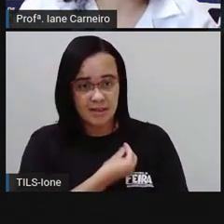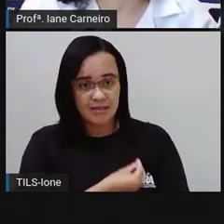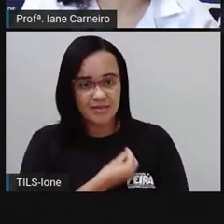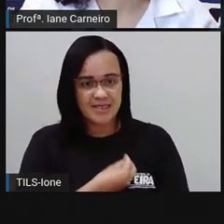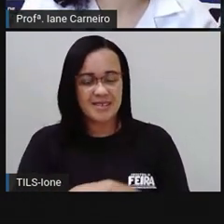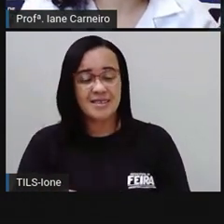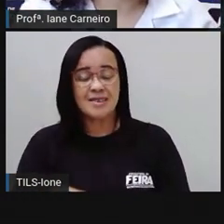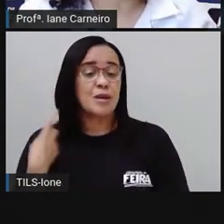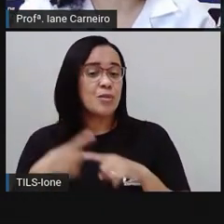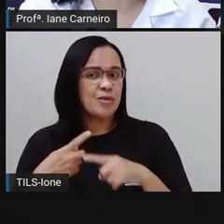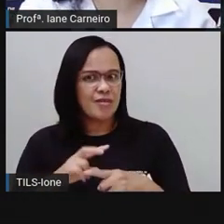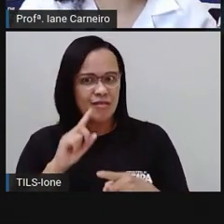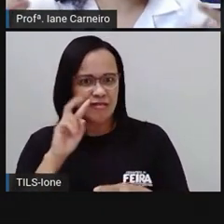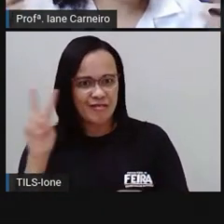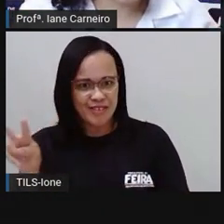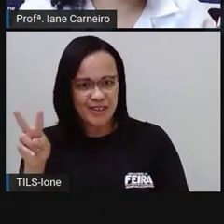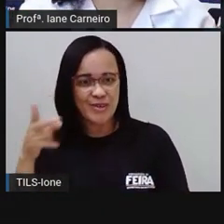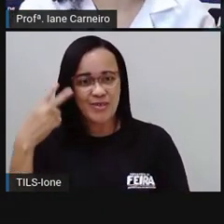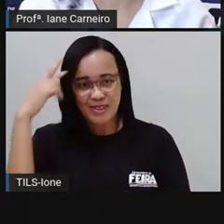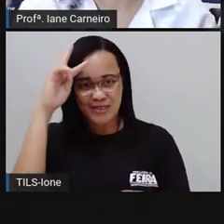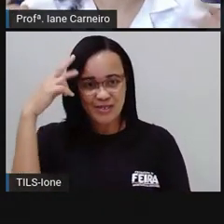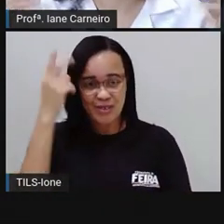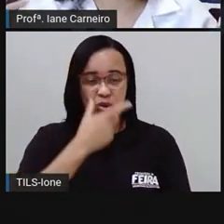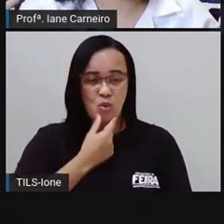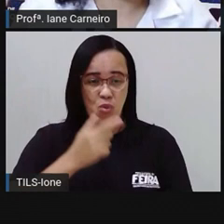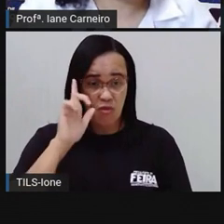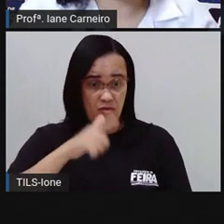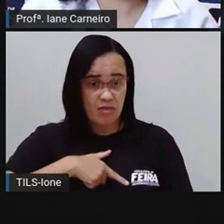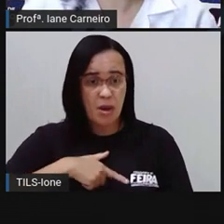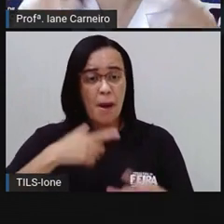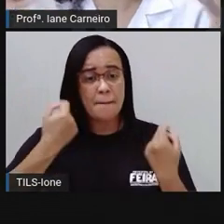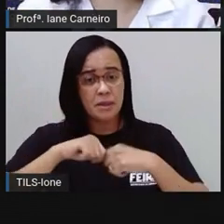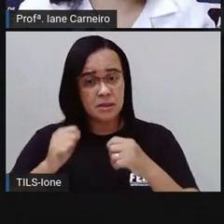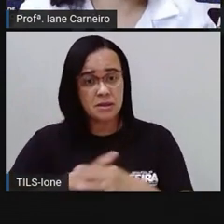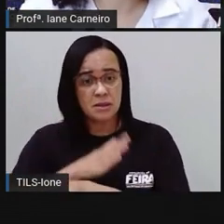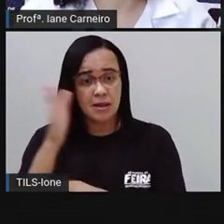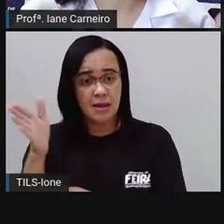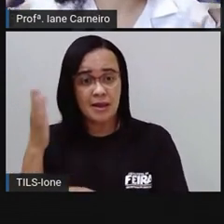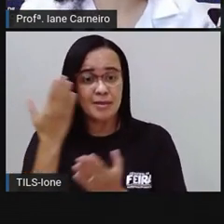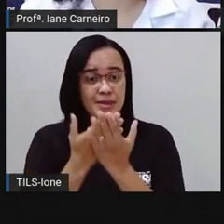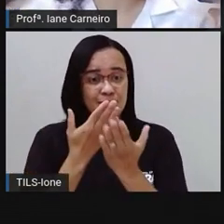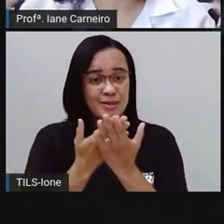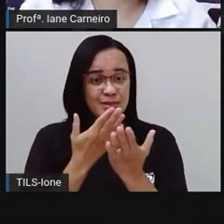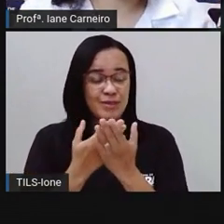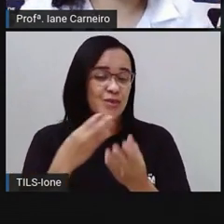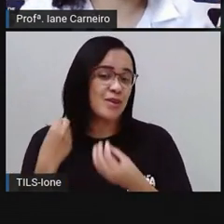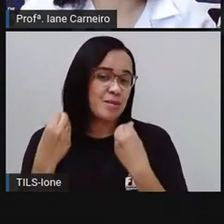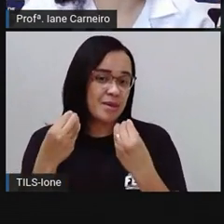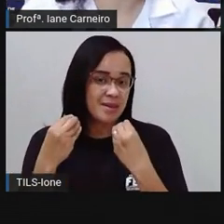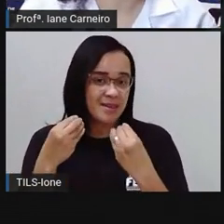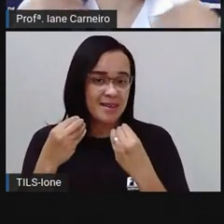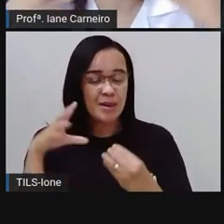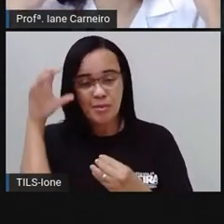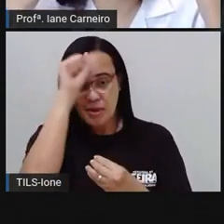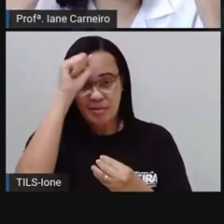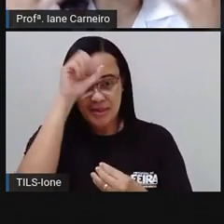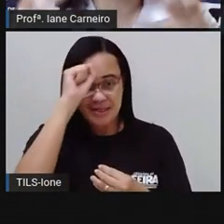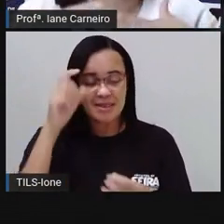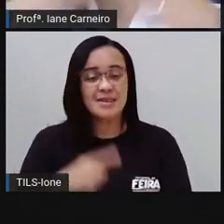precisava ir para a escola, né? Porque nós, a nossa sociedade, ela entende que a escola, ela